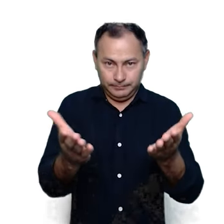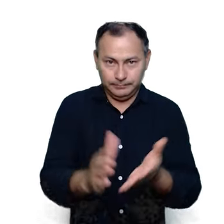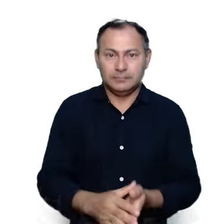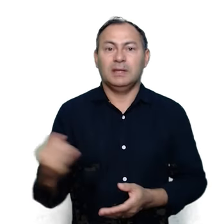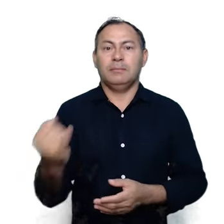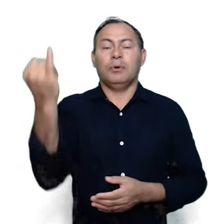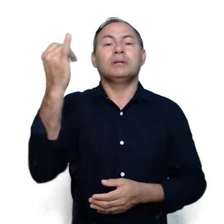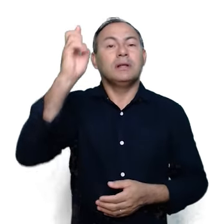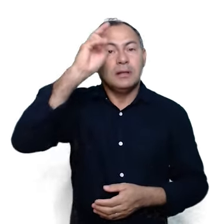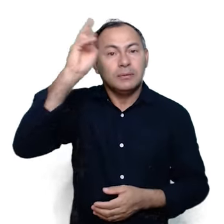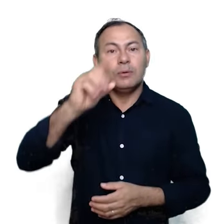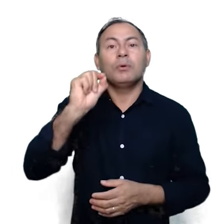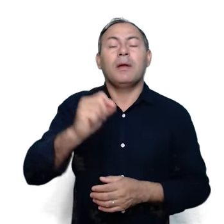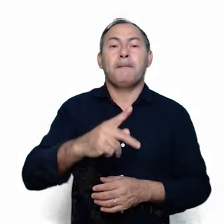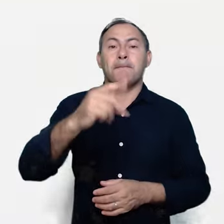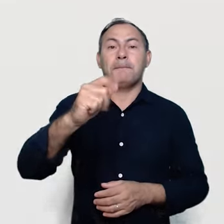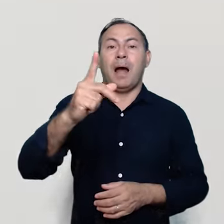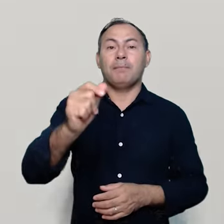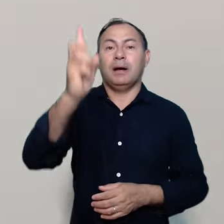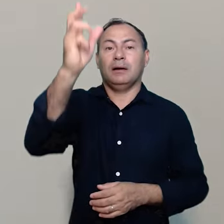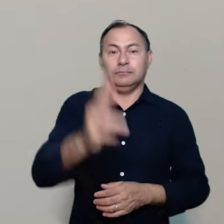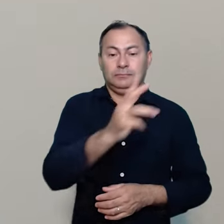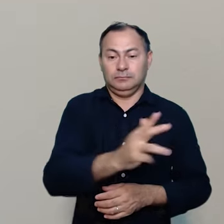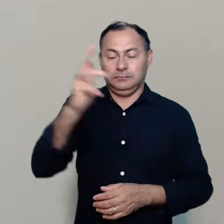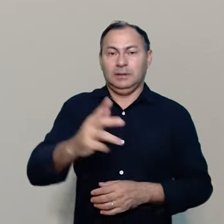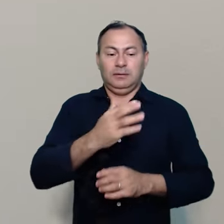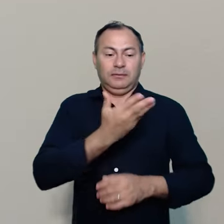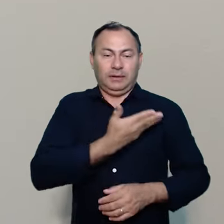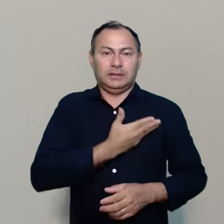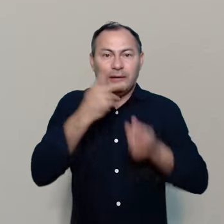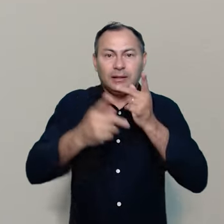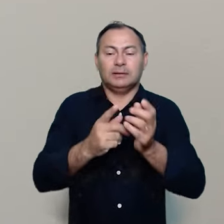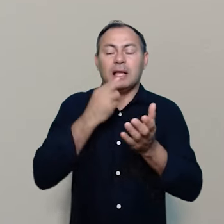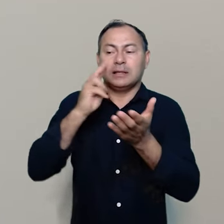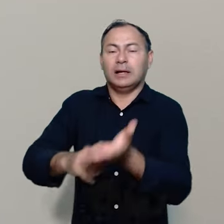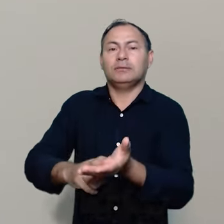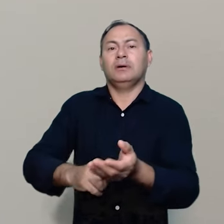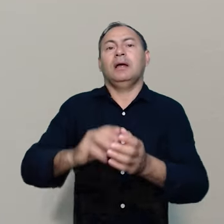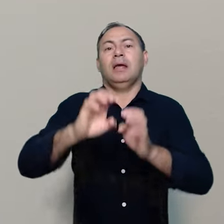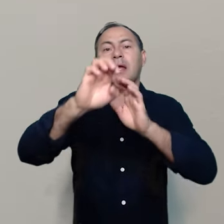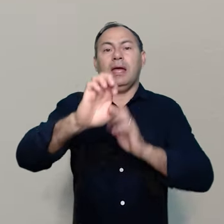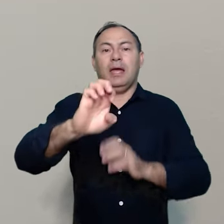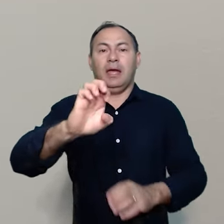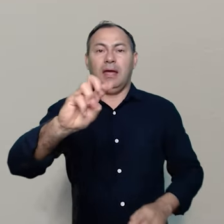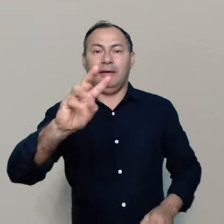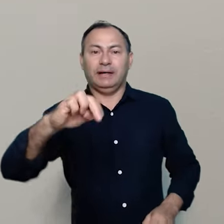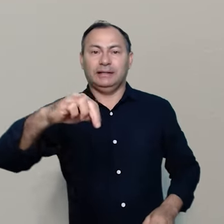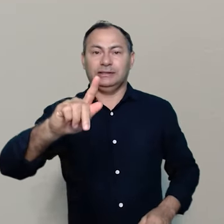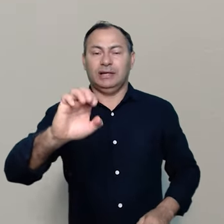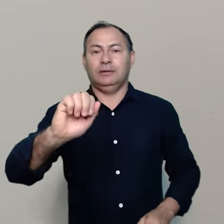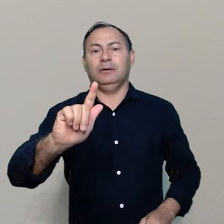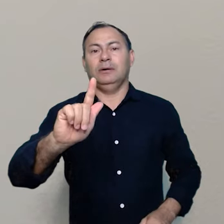é importante lembrarmos o que o Papa Francisco enfatiza em sua Exortação Apostólica Evangelho e Gáudio. Ele diz que há